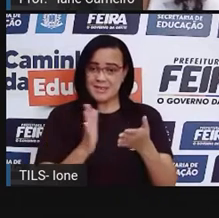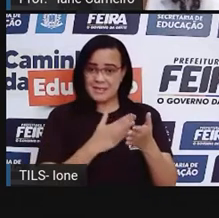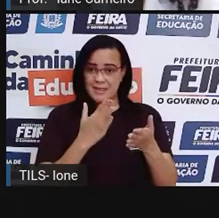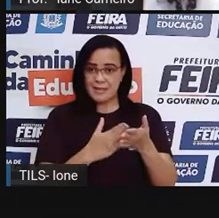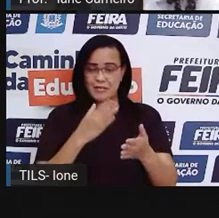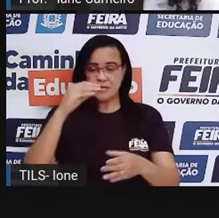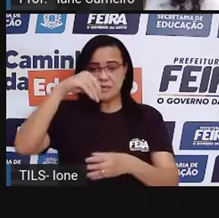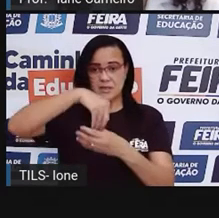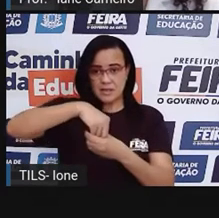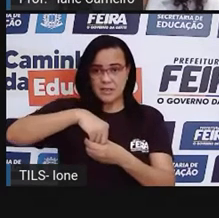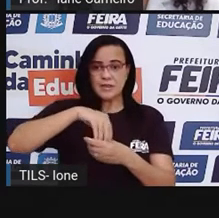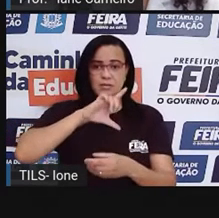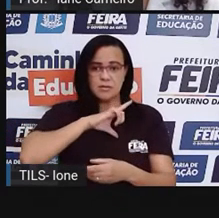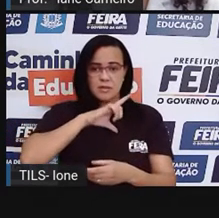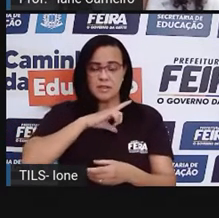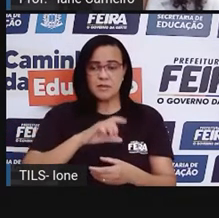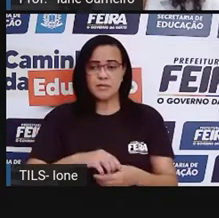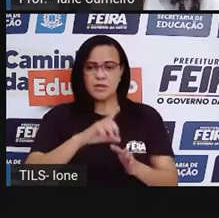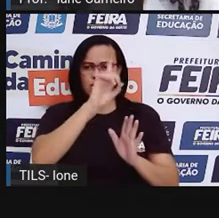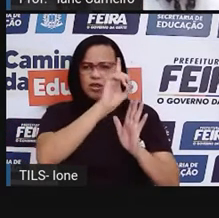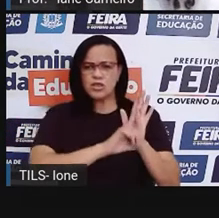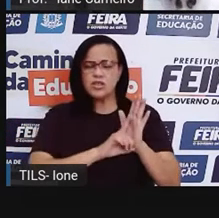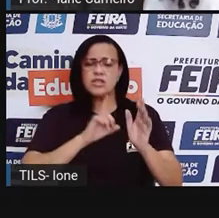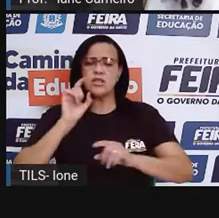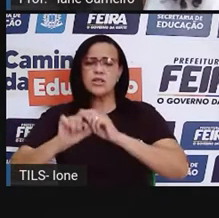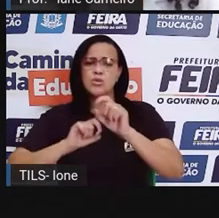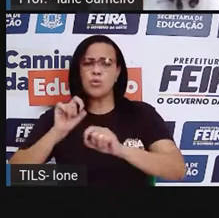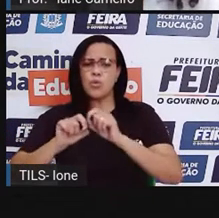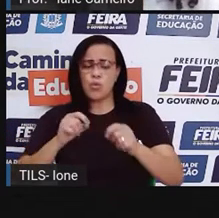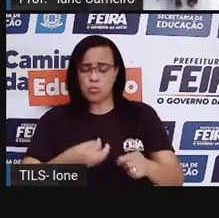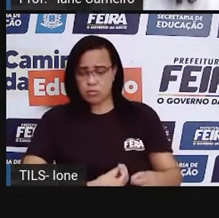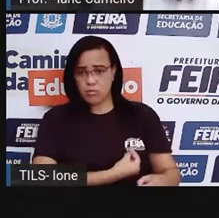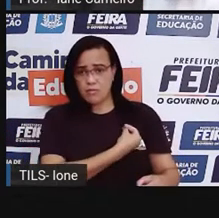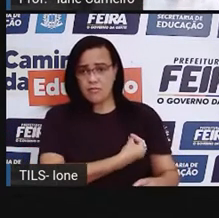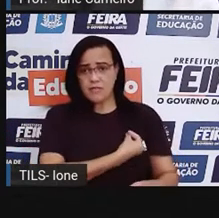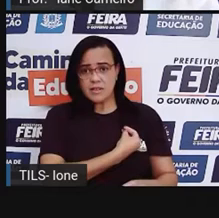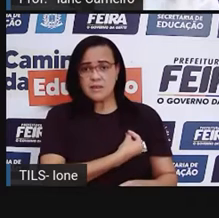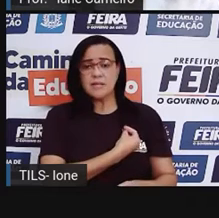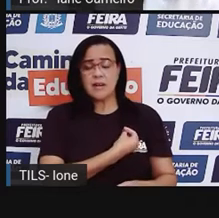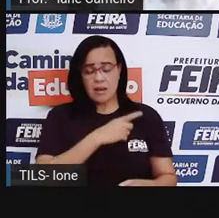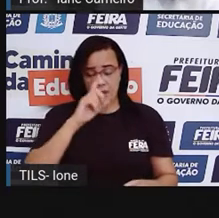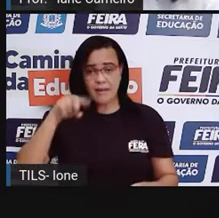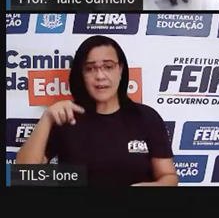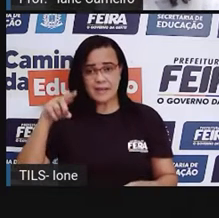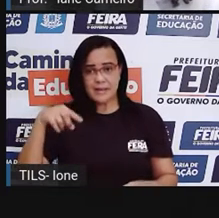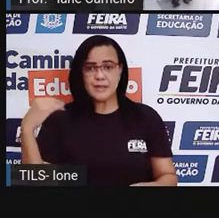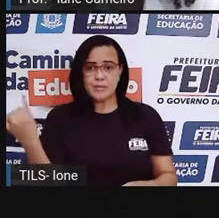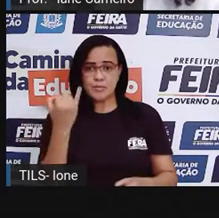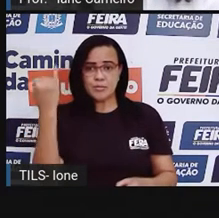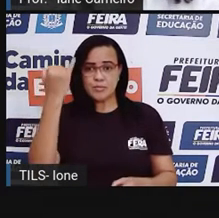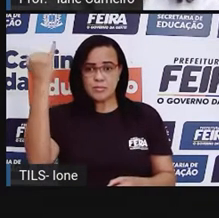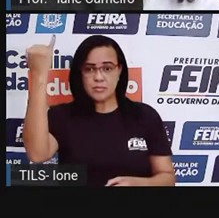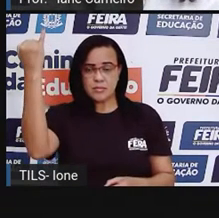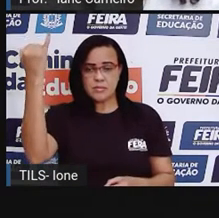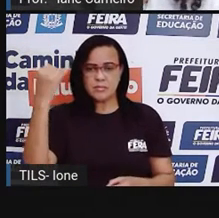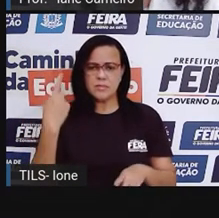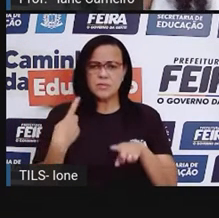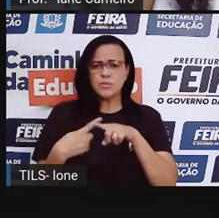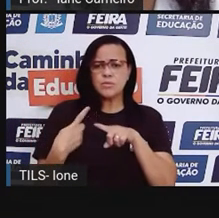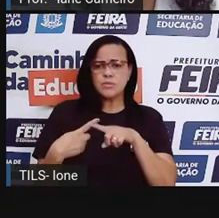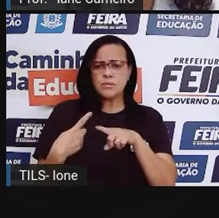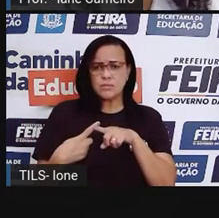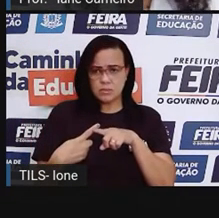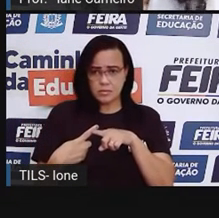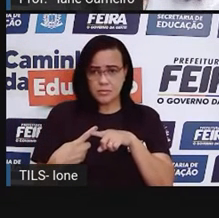lançada. Olha só. O direito à vida, né? É um direito muito importante, né? Porque para que